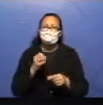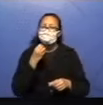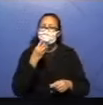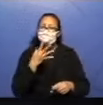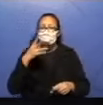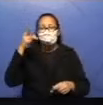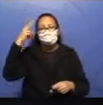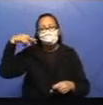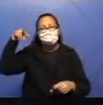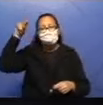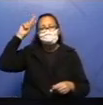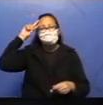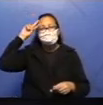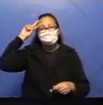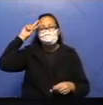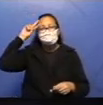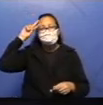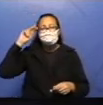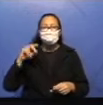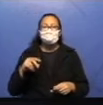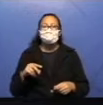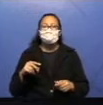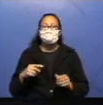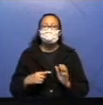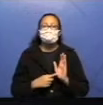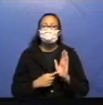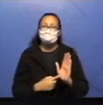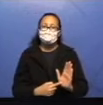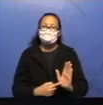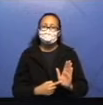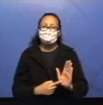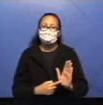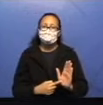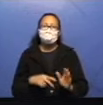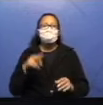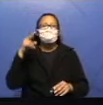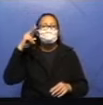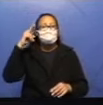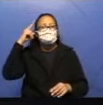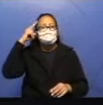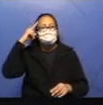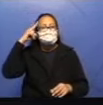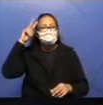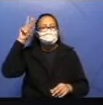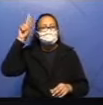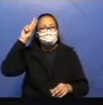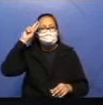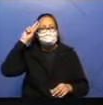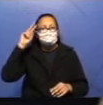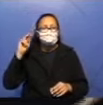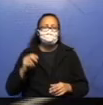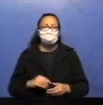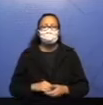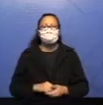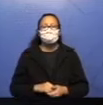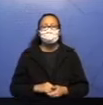ó. Eu apresento para vocês uma pequena história chamada Que Festa? E a gente vai usar ela agora na nossa aula.